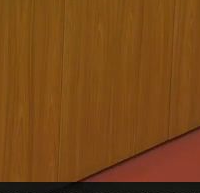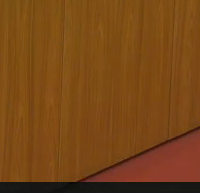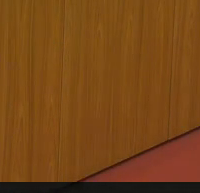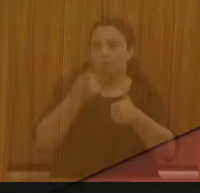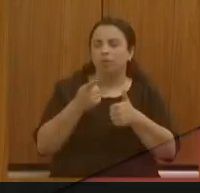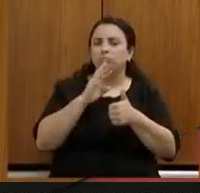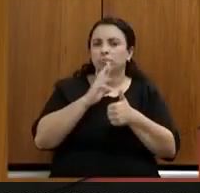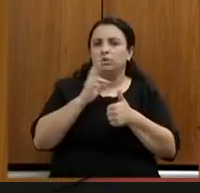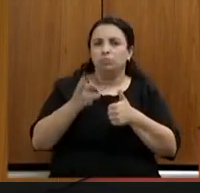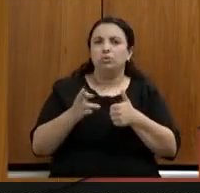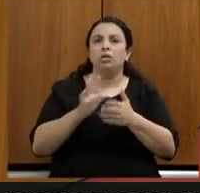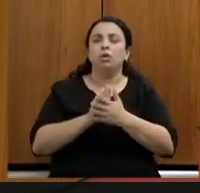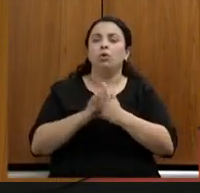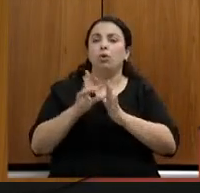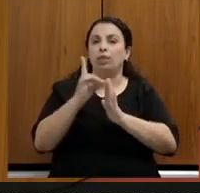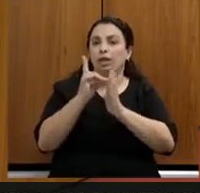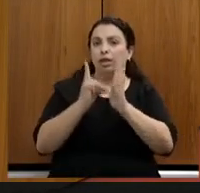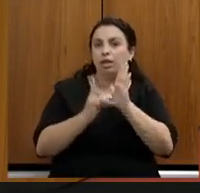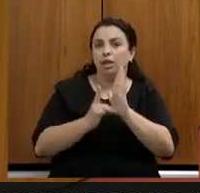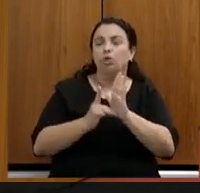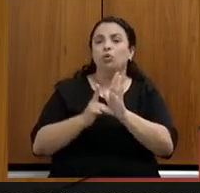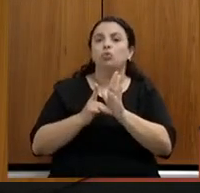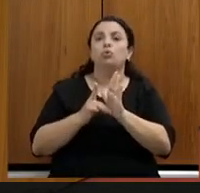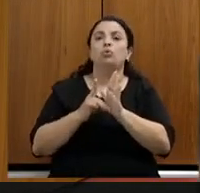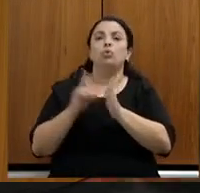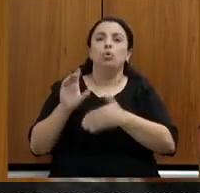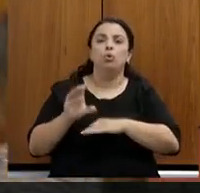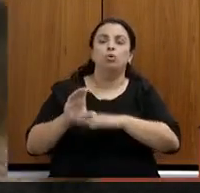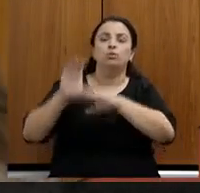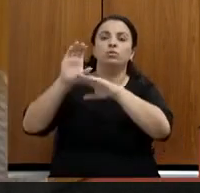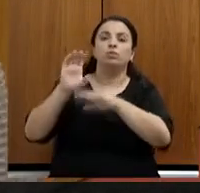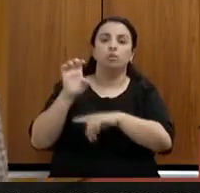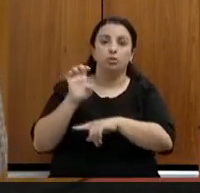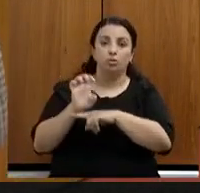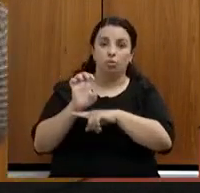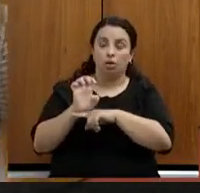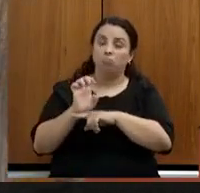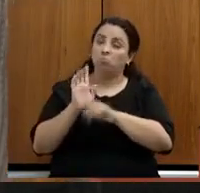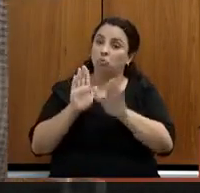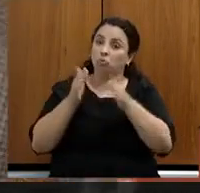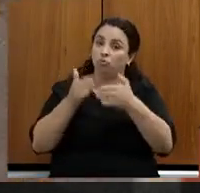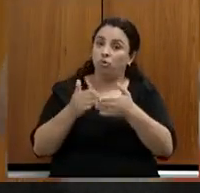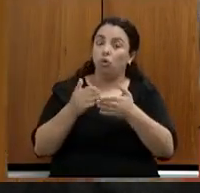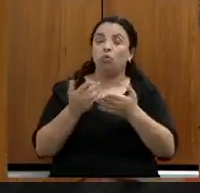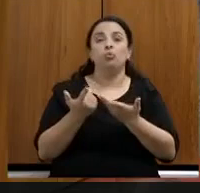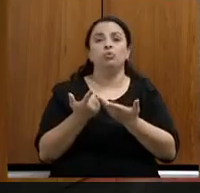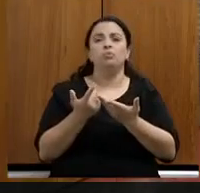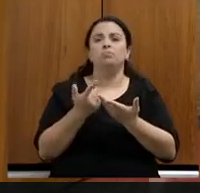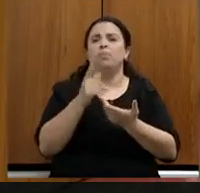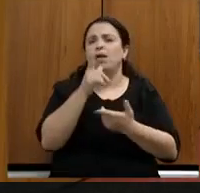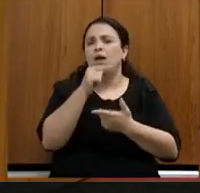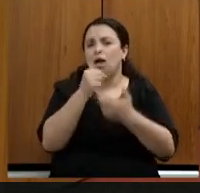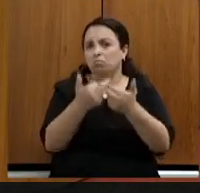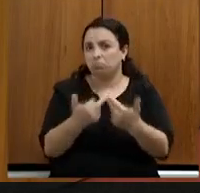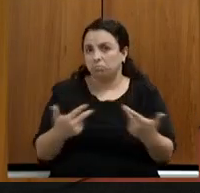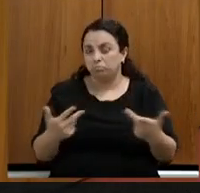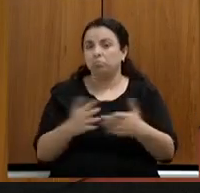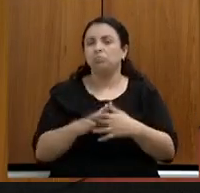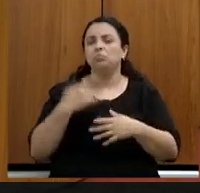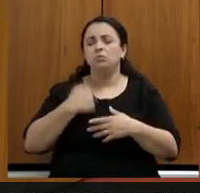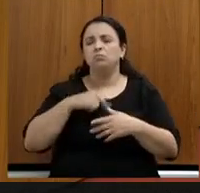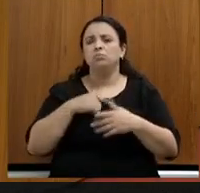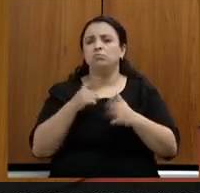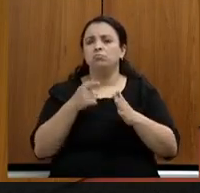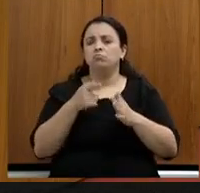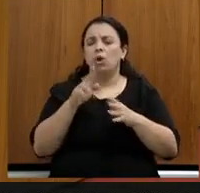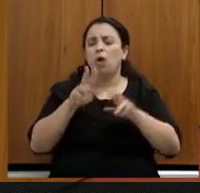decreto do Conselho Estadual de Recursos Hídricos, nós trabalhamos uma revisão dele em dois aspectos